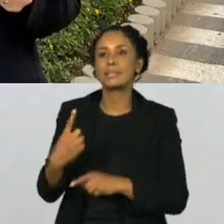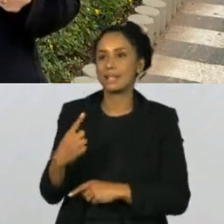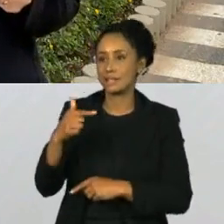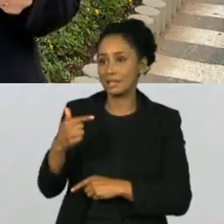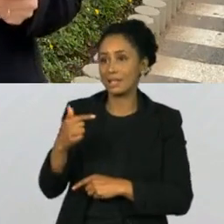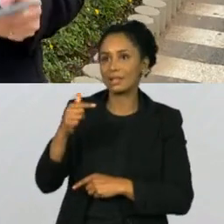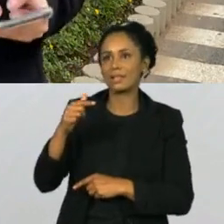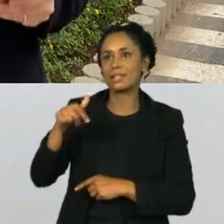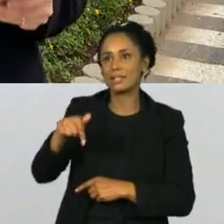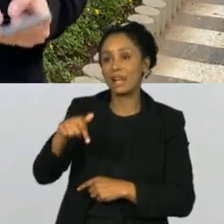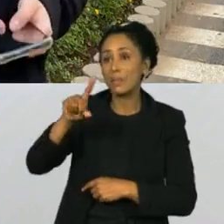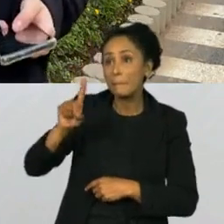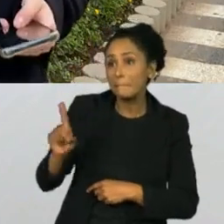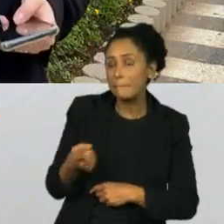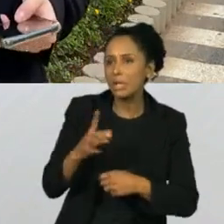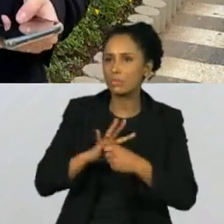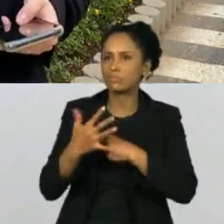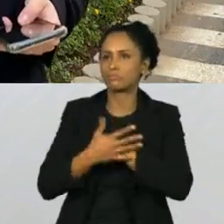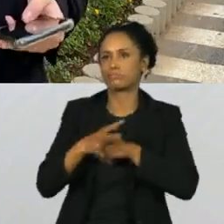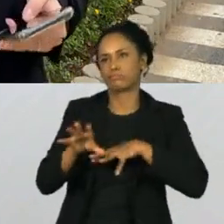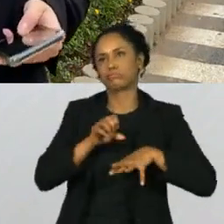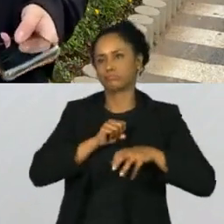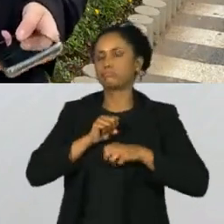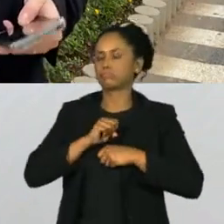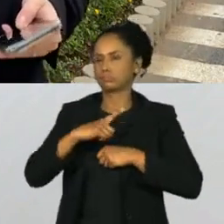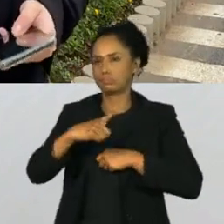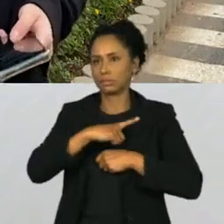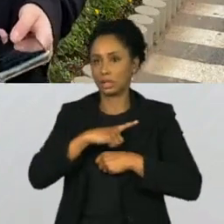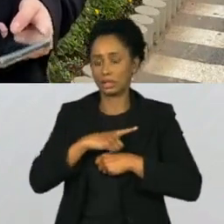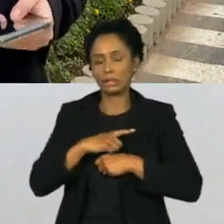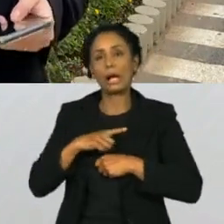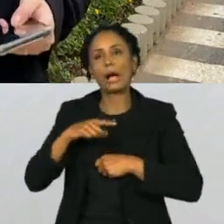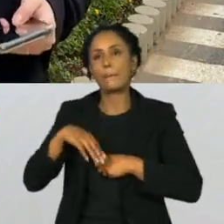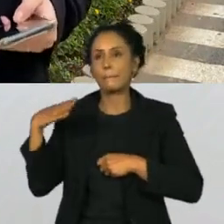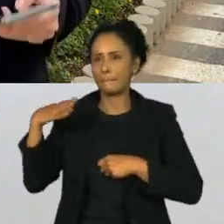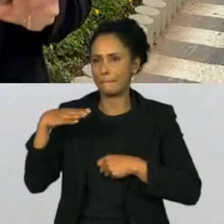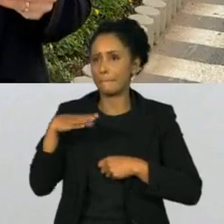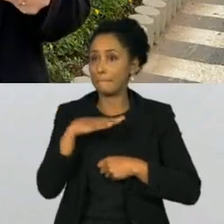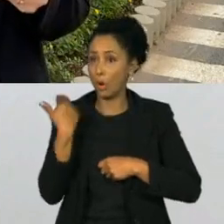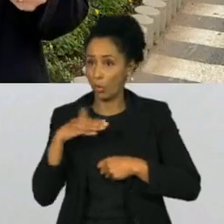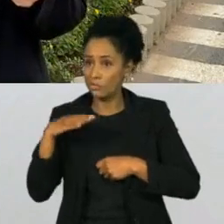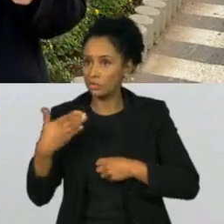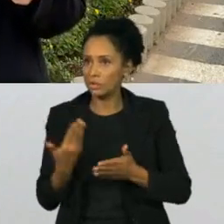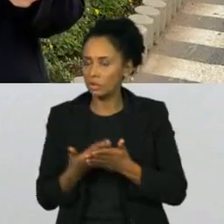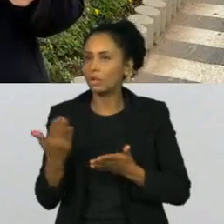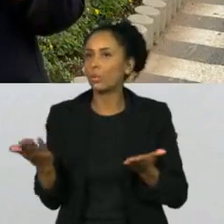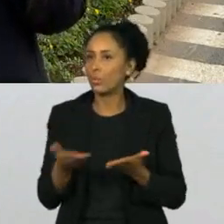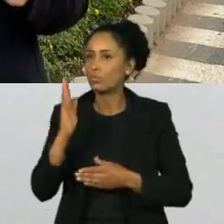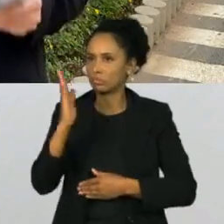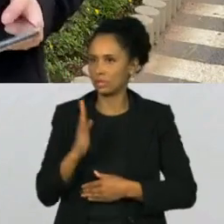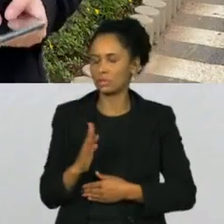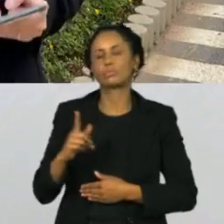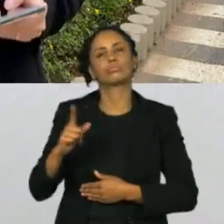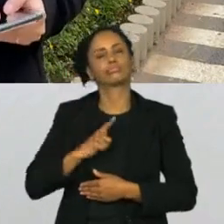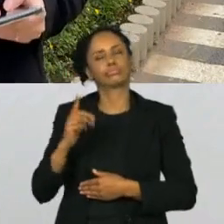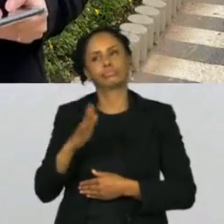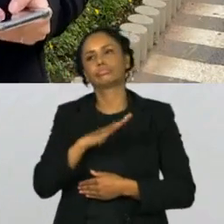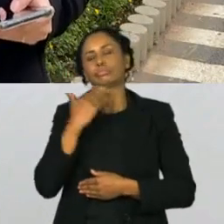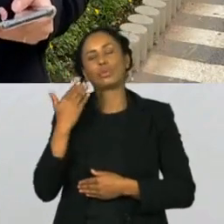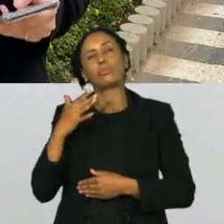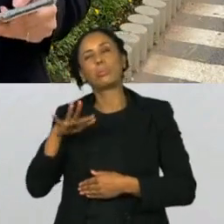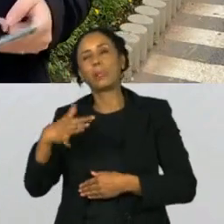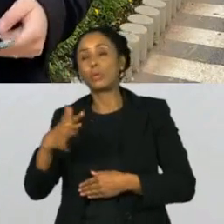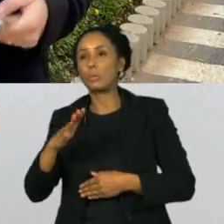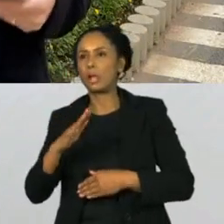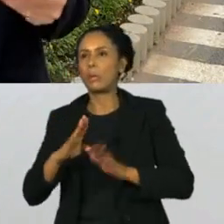casos de covid-19. A média móvel de mortes por dia aqui no Brasil também segue em alta. A gente tem agora a maior média